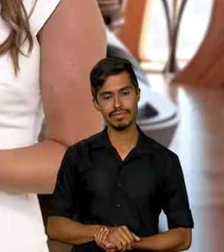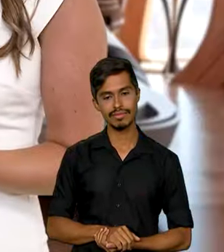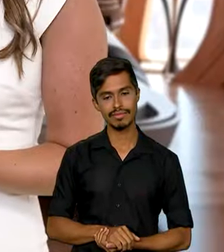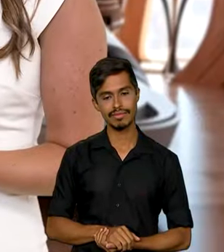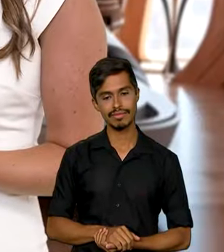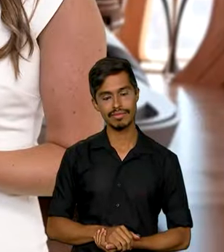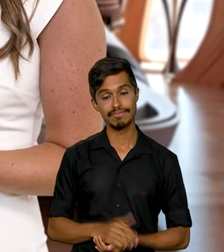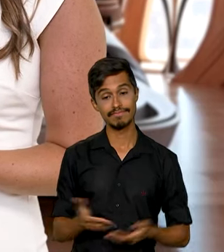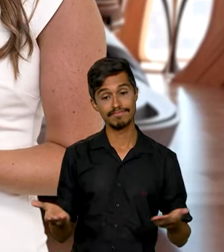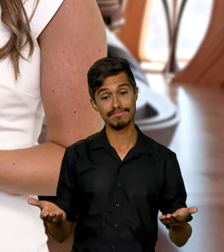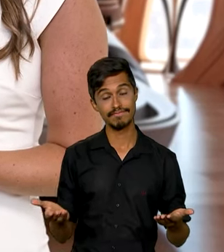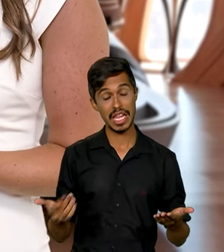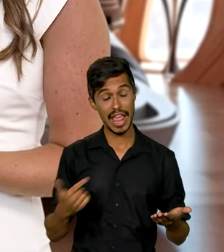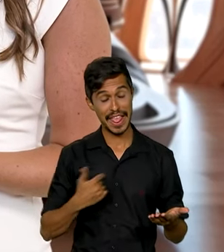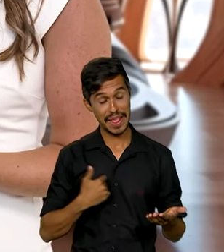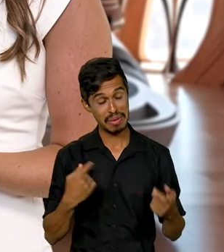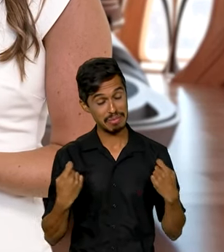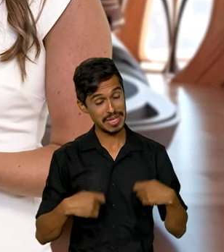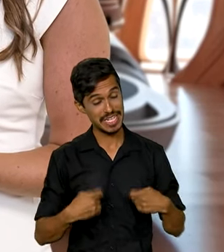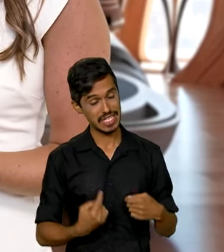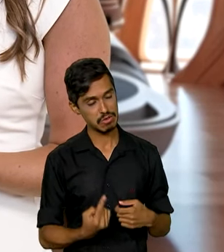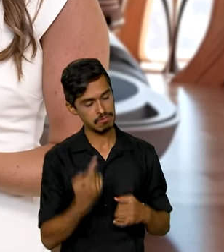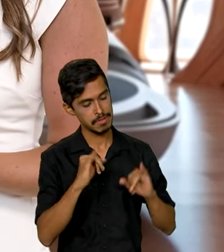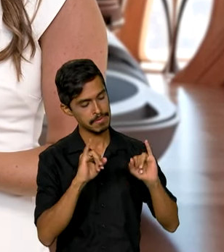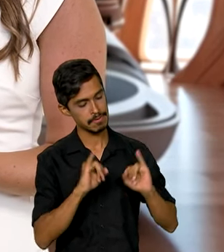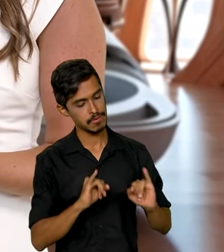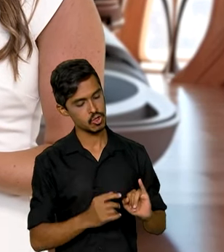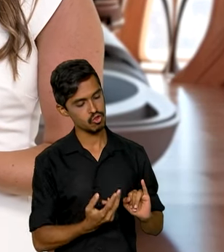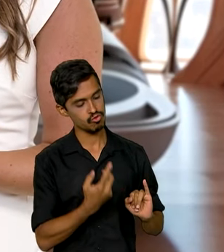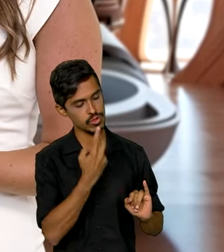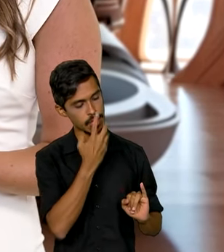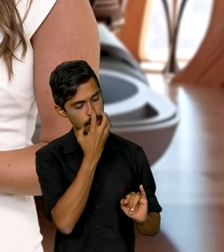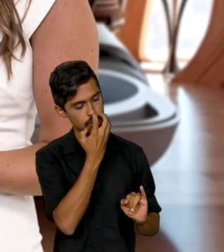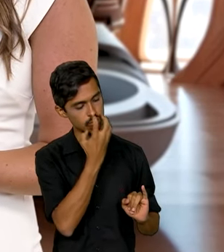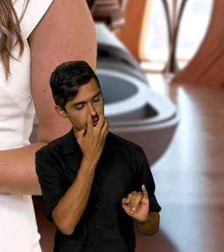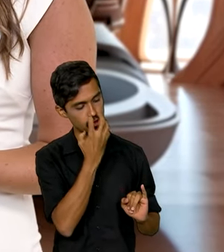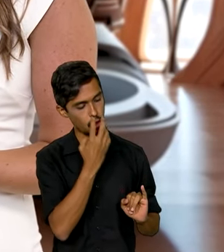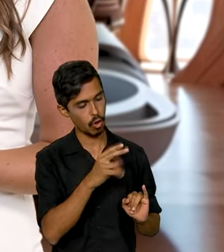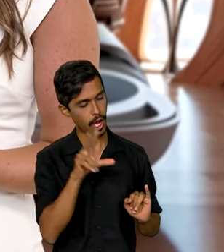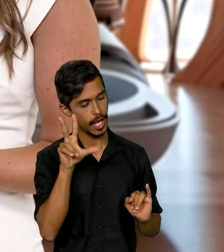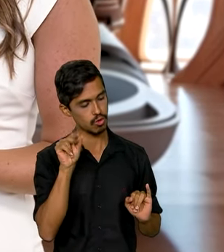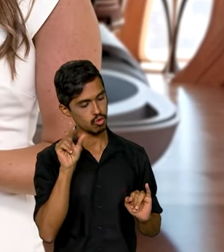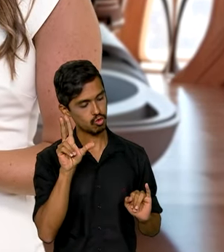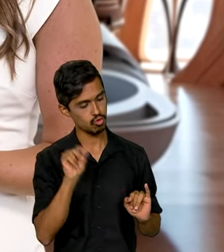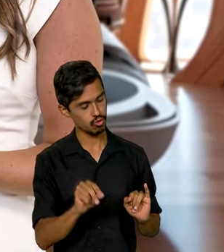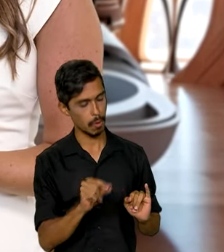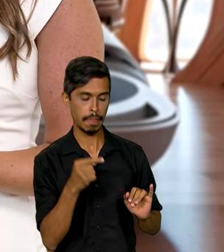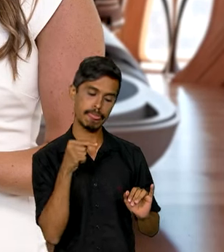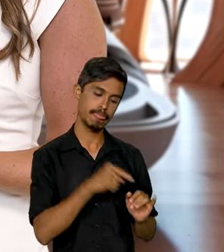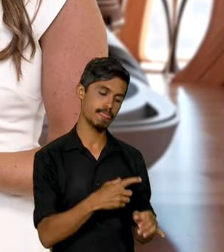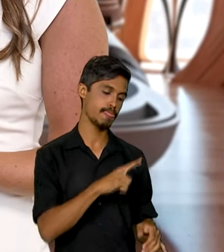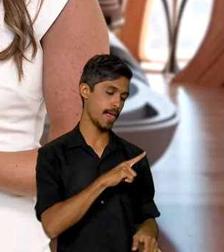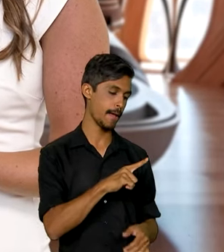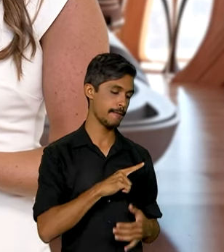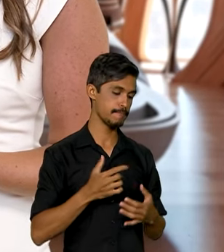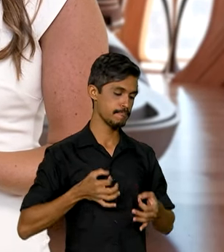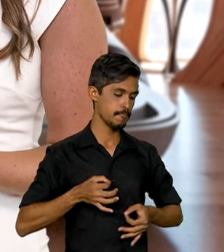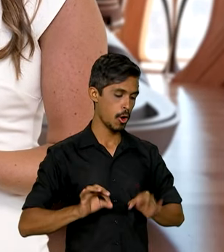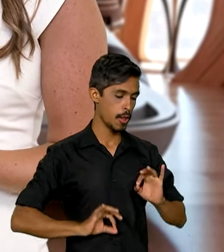Hum, eu preciso de uma imagem de um cachorro azul com bolinhas